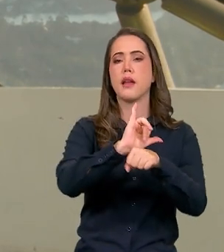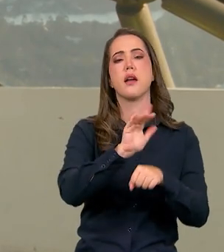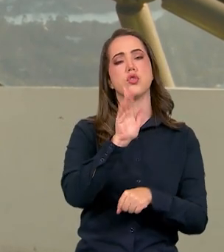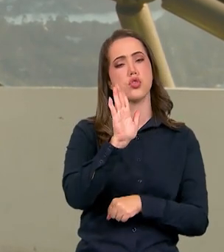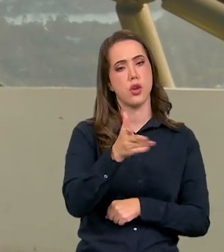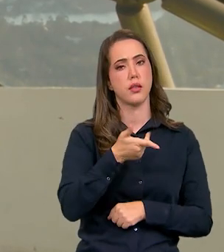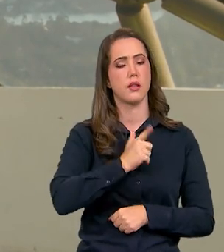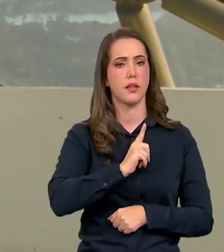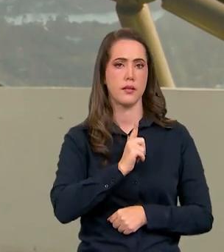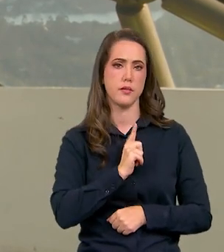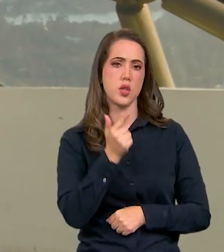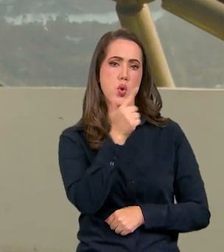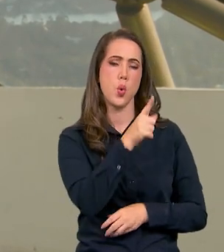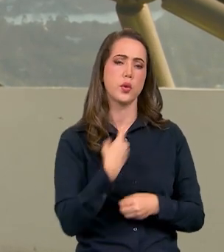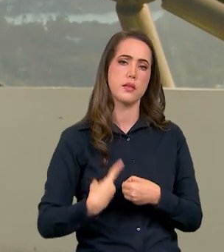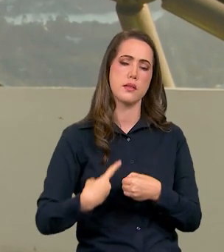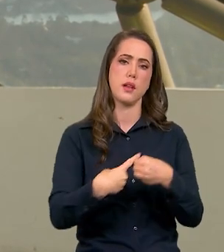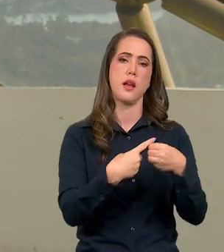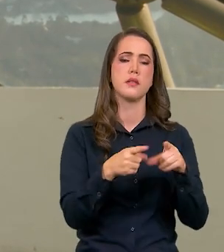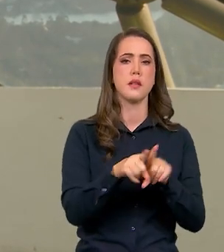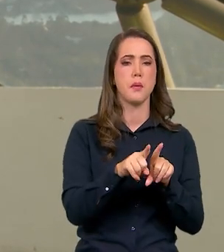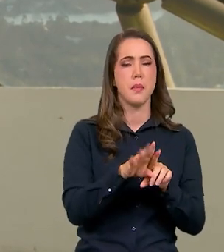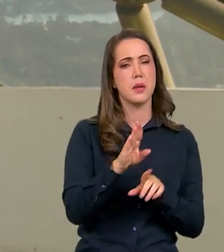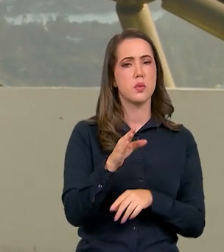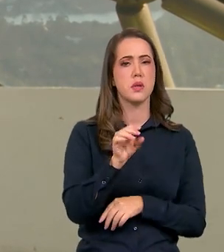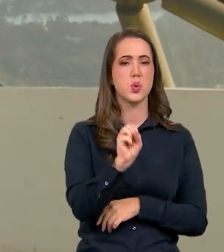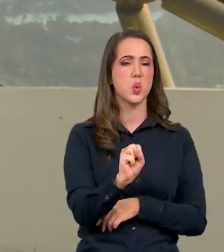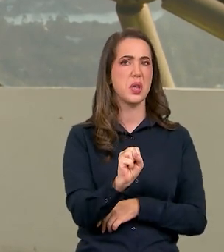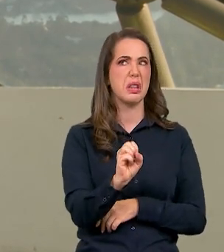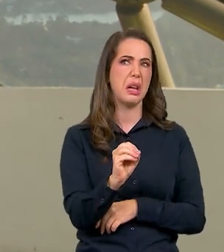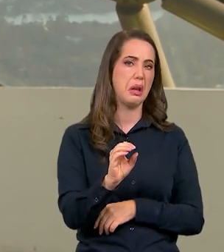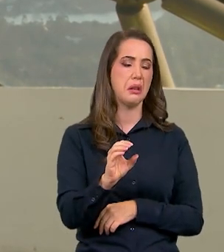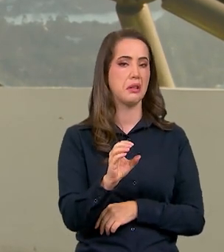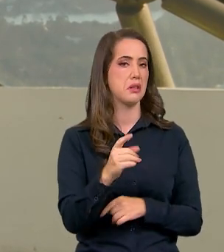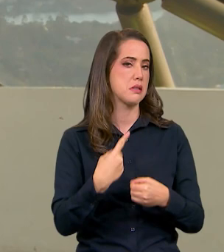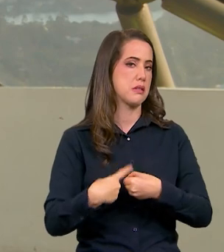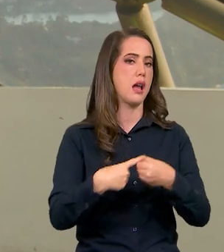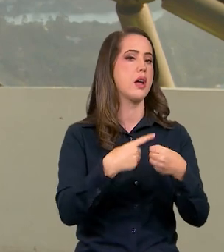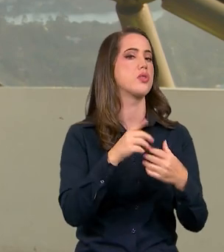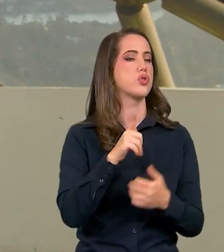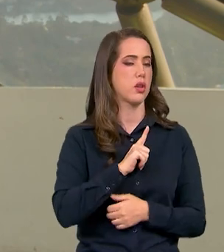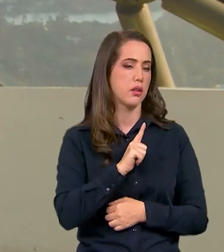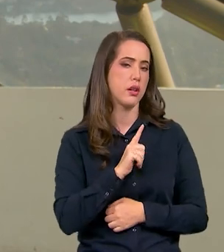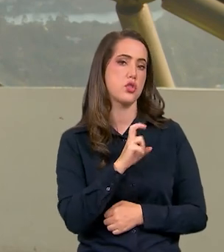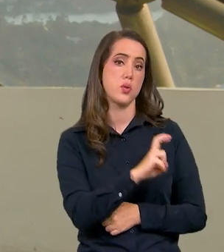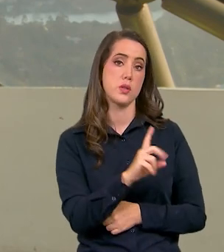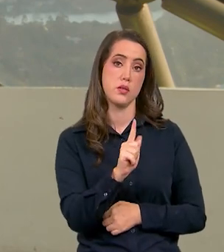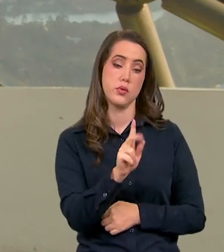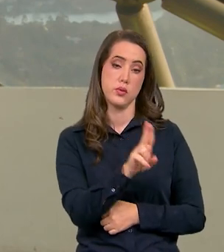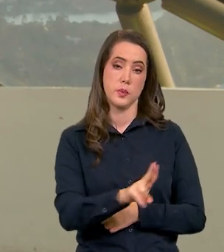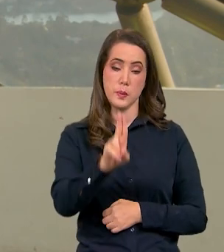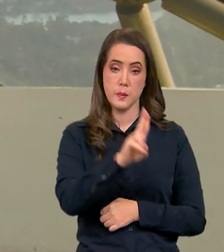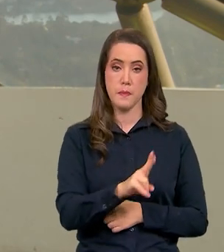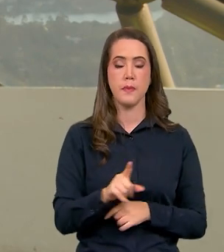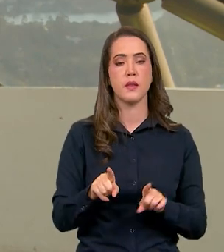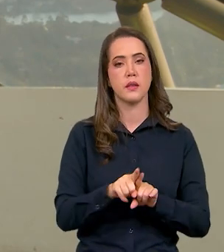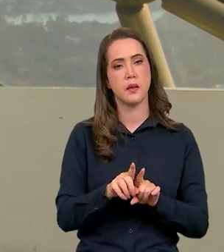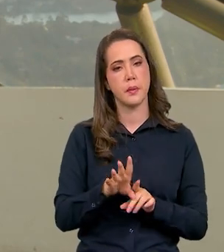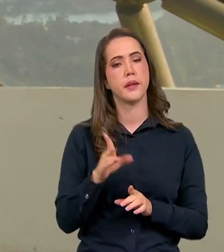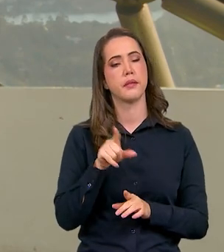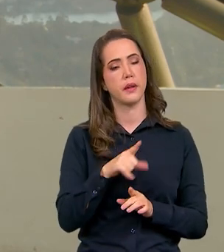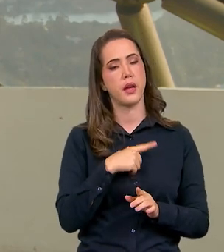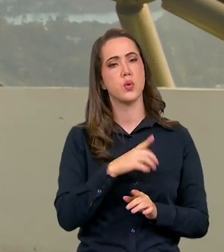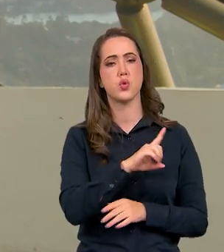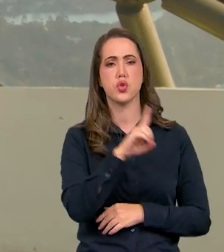implantados o 5G e mais algumas cidades, cerca de 80 e poucas cidades já tem o 5G hoje funcionando e tem um cronograma